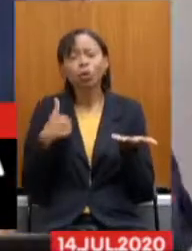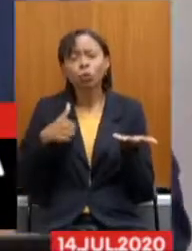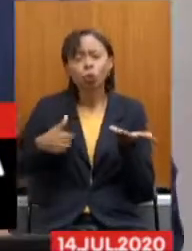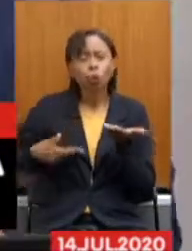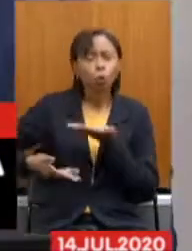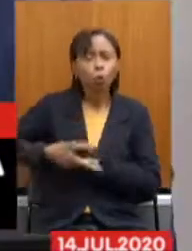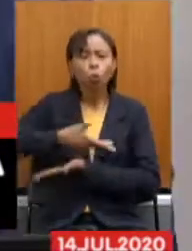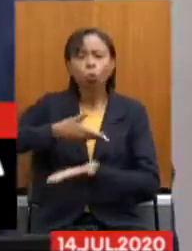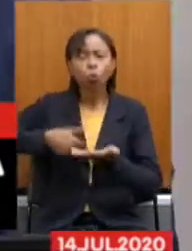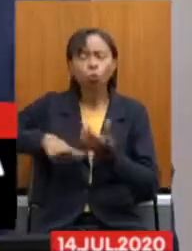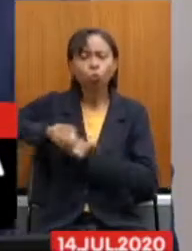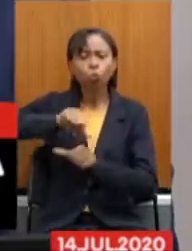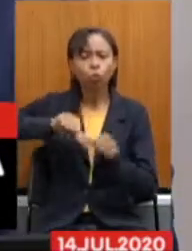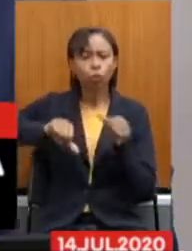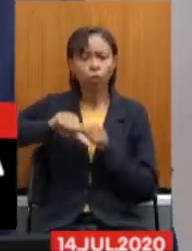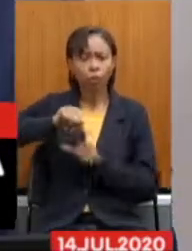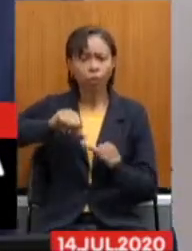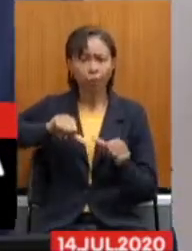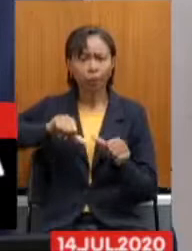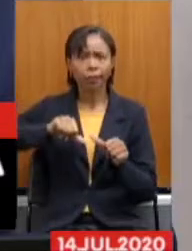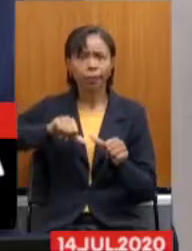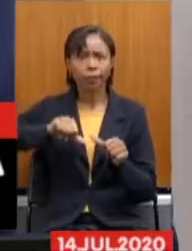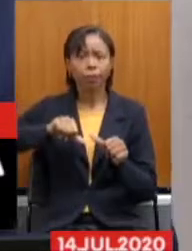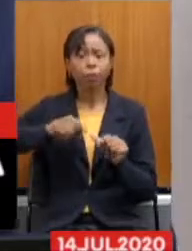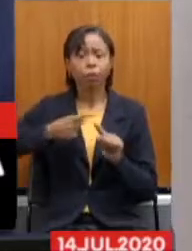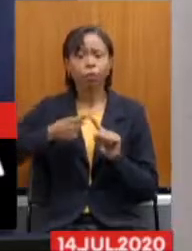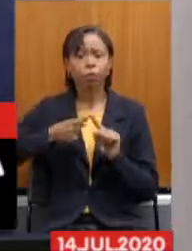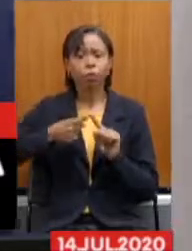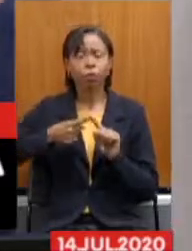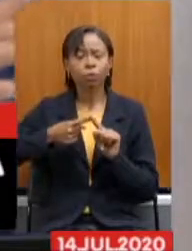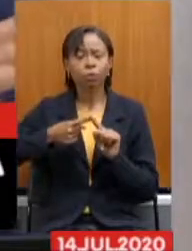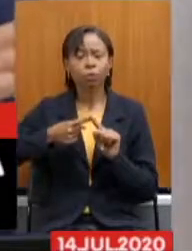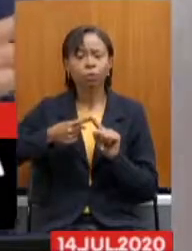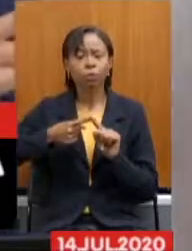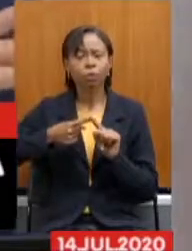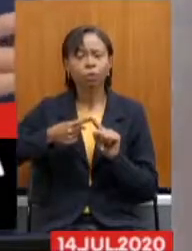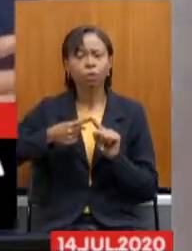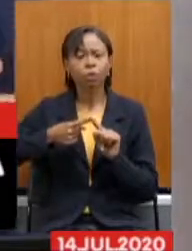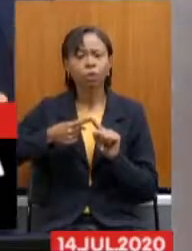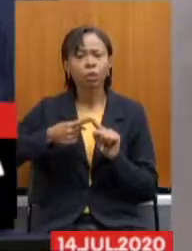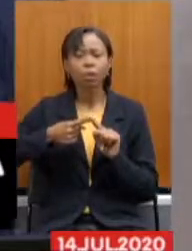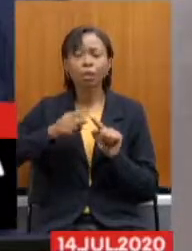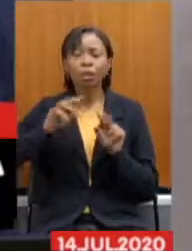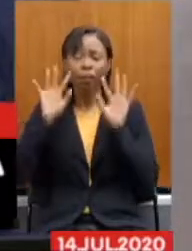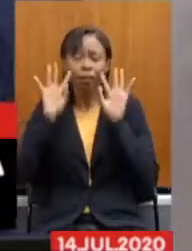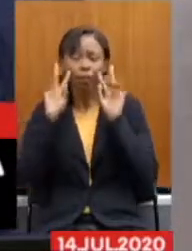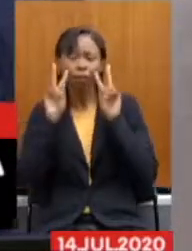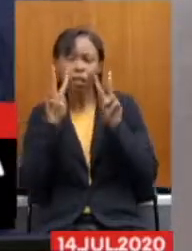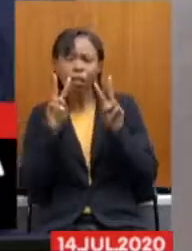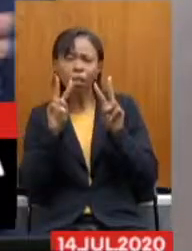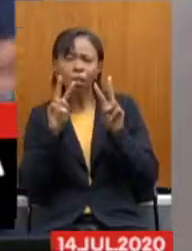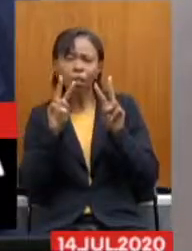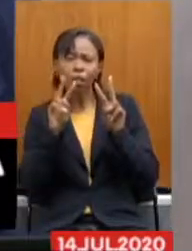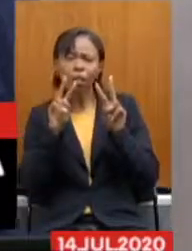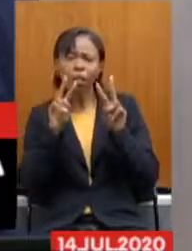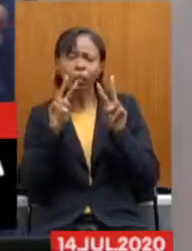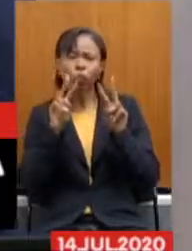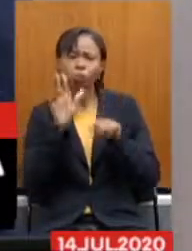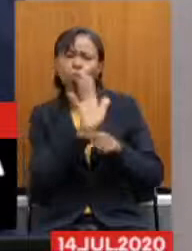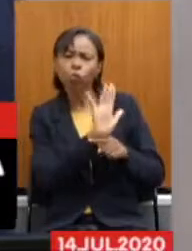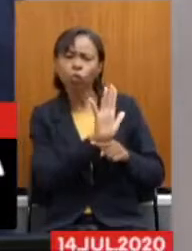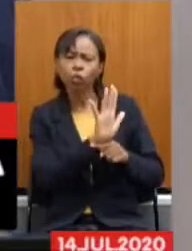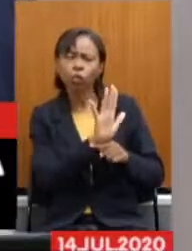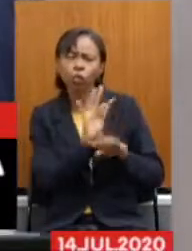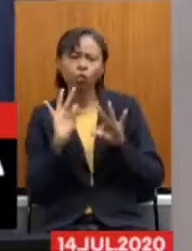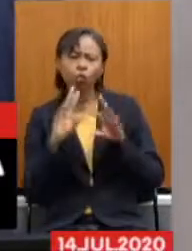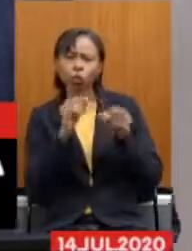estava para que a gente ouvisse todo mundo do vídeo. Acho que é justo a gente colocar um do vídeo e